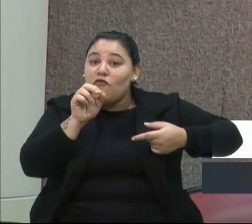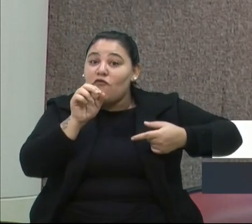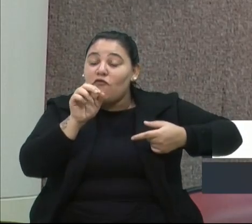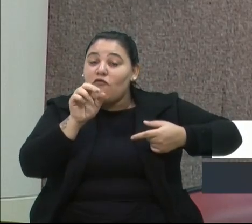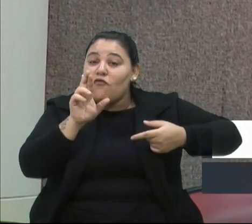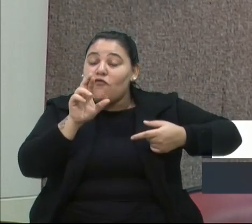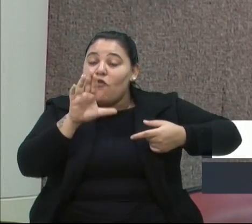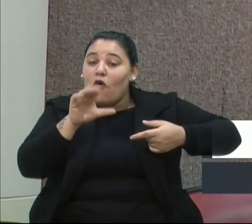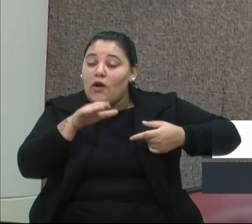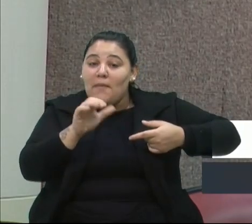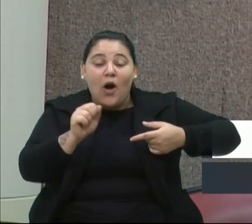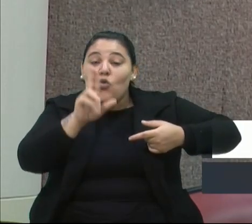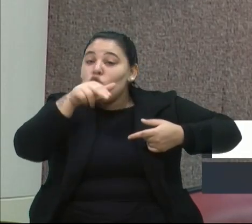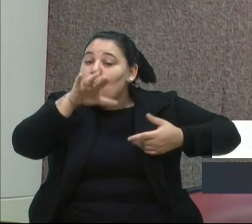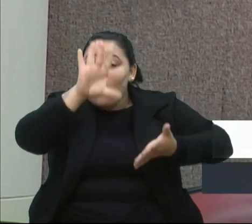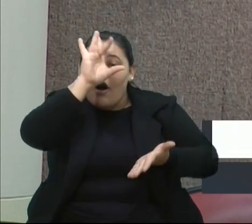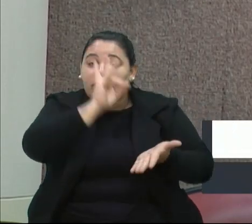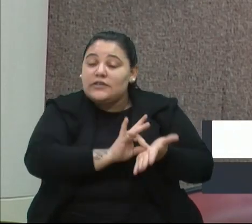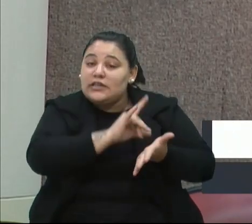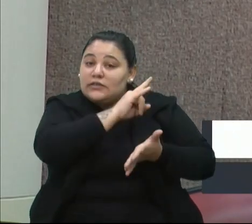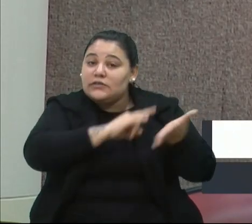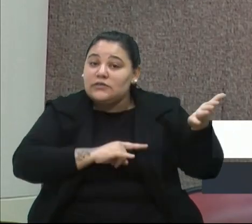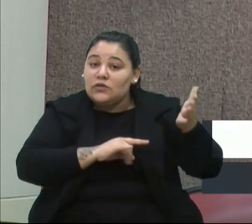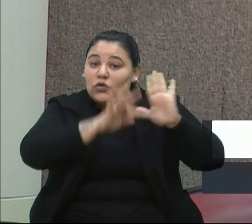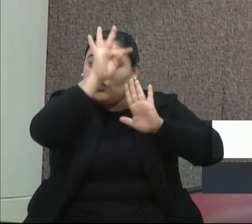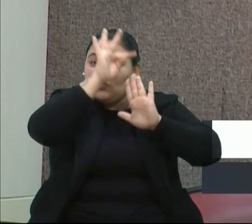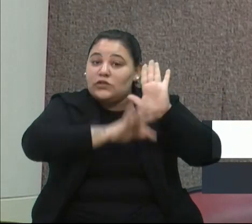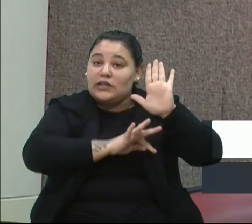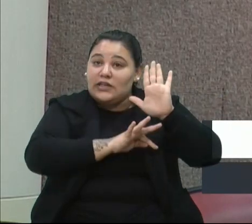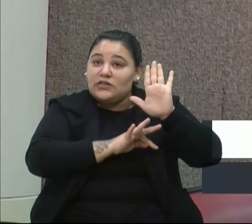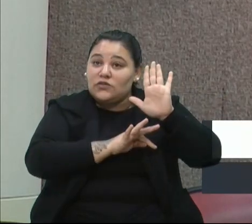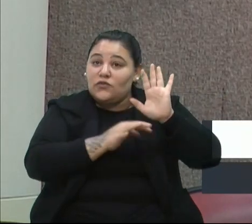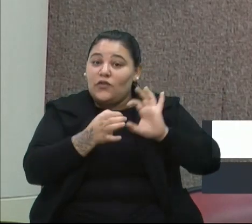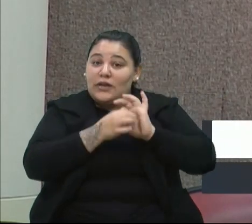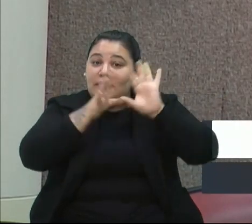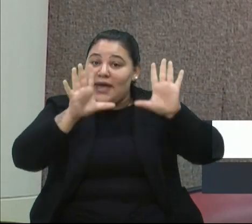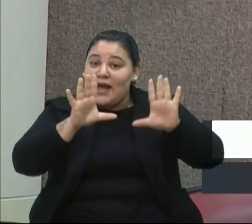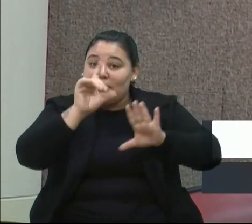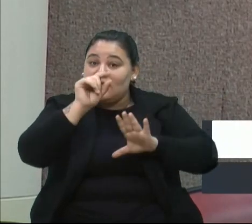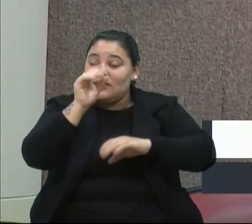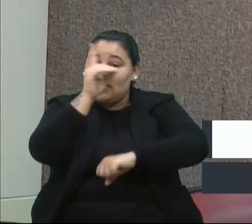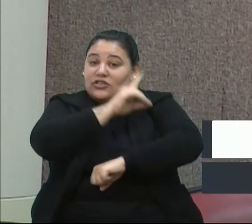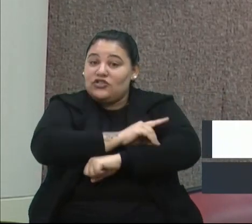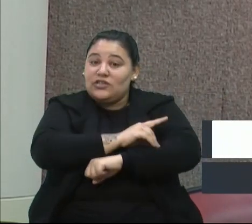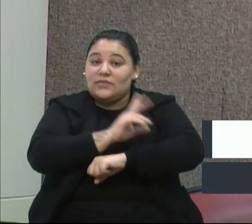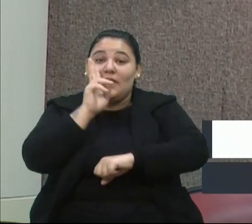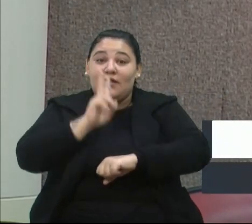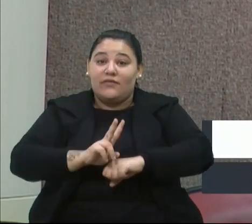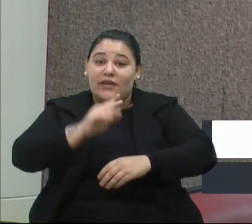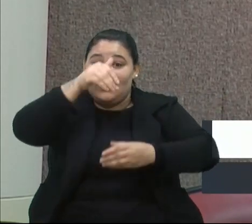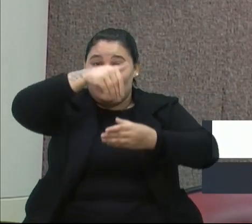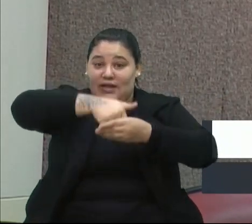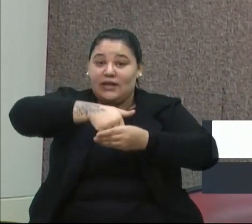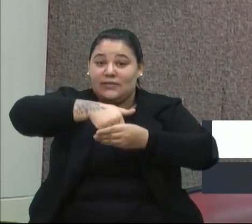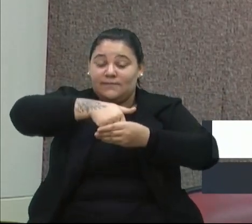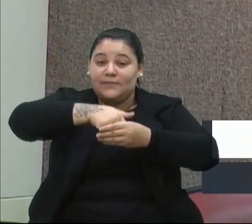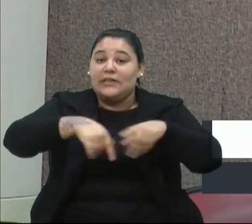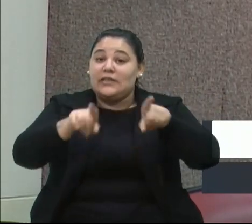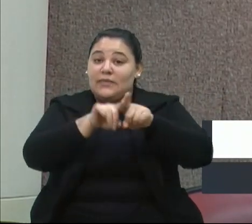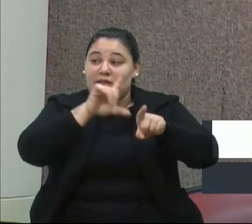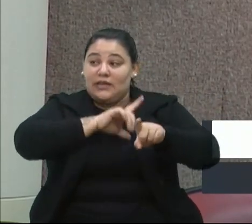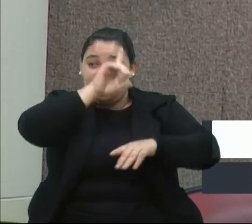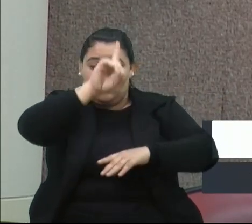protocolado. O texto foi disponibilizado menos de 10 dias para a suposta data de votação e envolve direitos